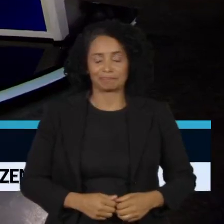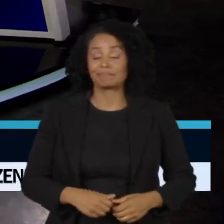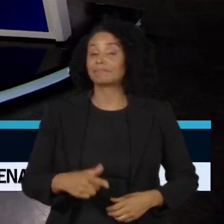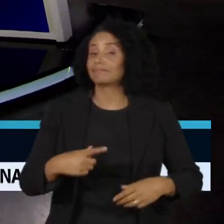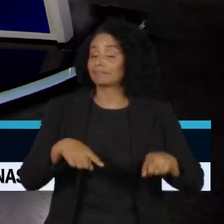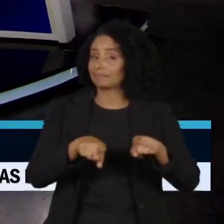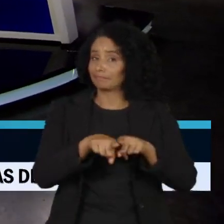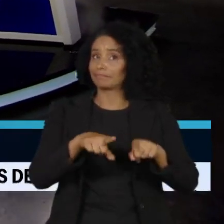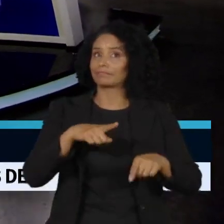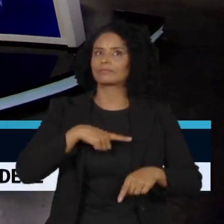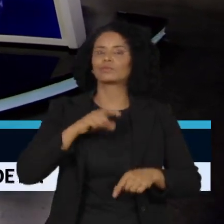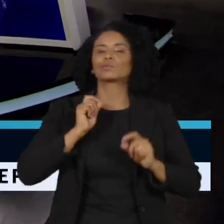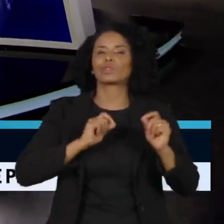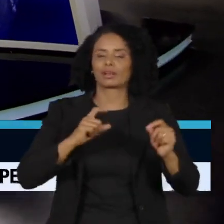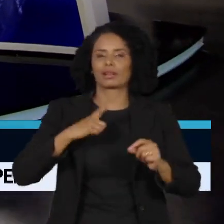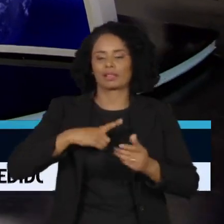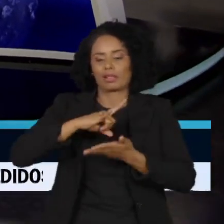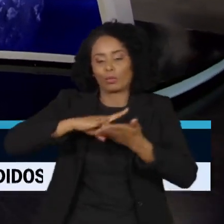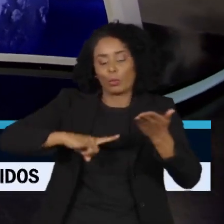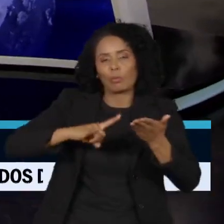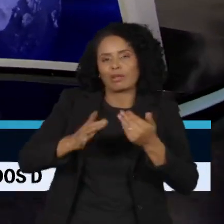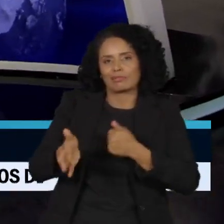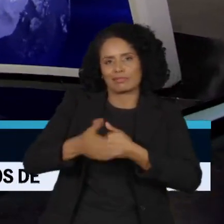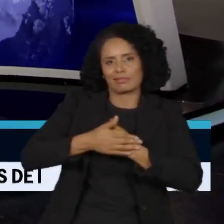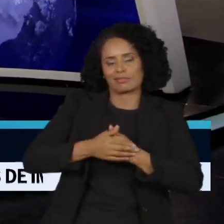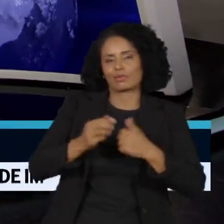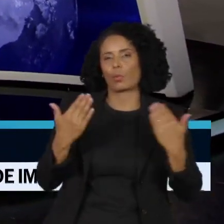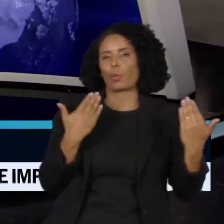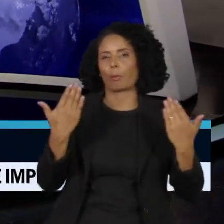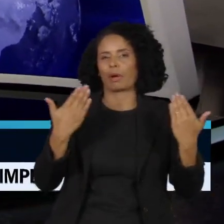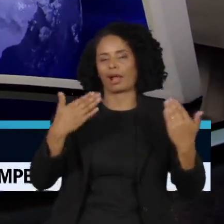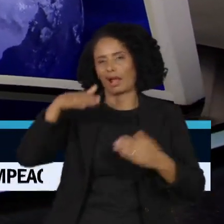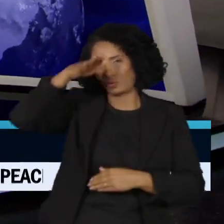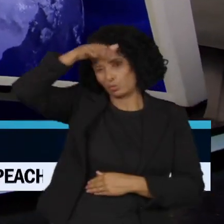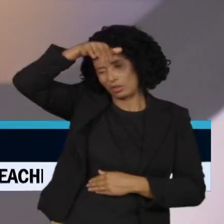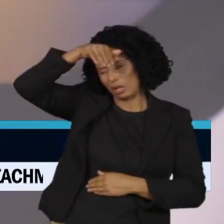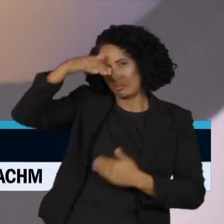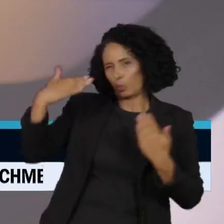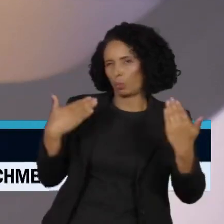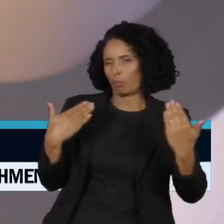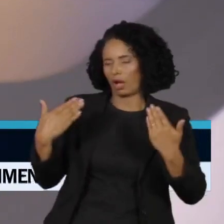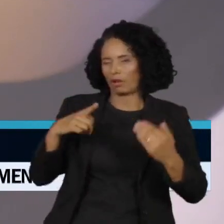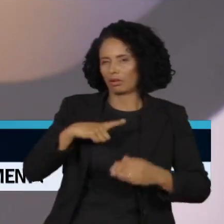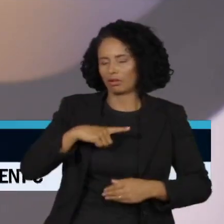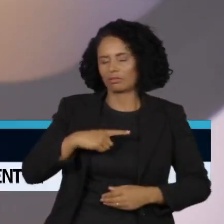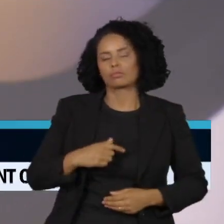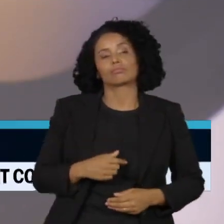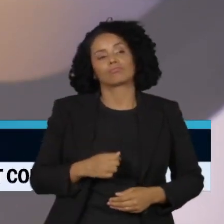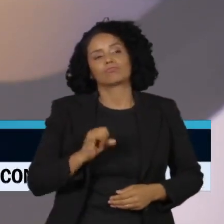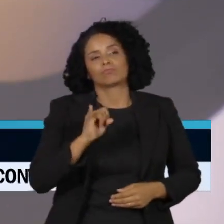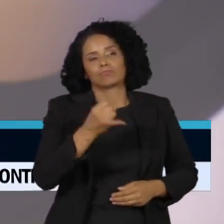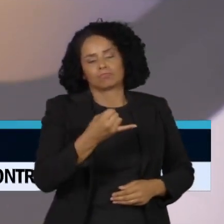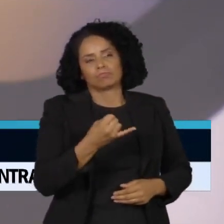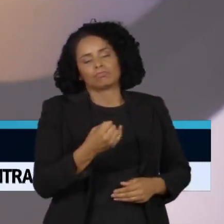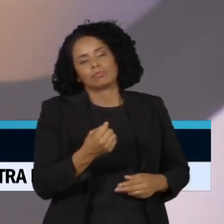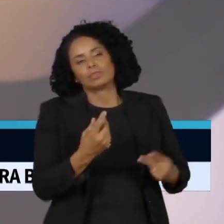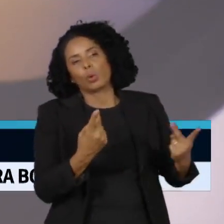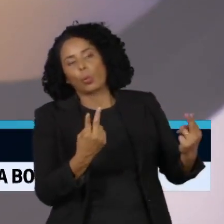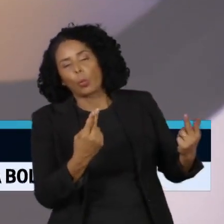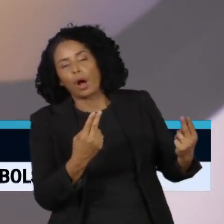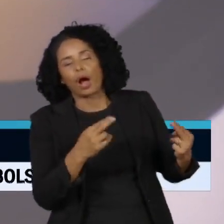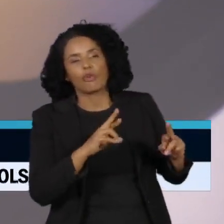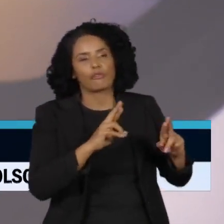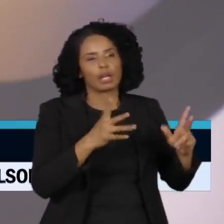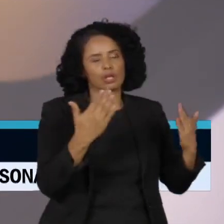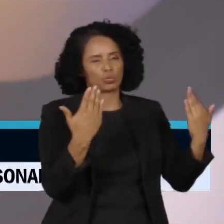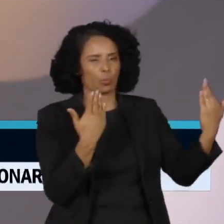Como comparar a descoberta de documentos secretos com o Biden ao caso Trump? Você tem algumas semelhanças, algumas diferenças. No caso do Trump,